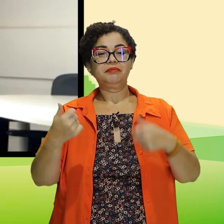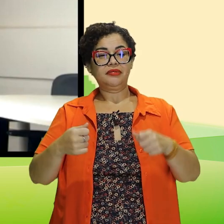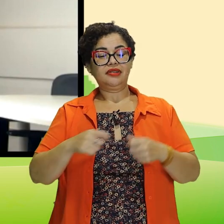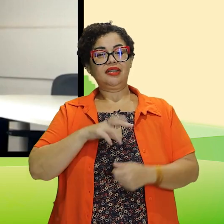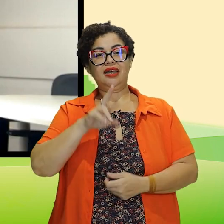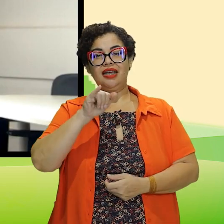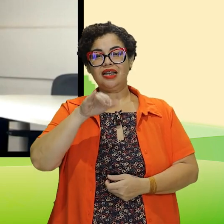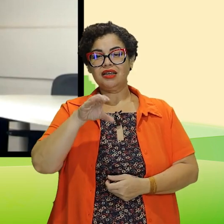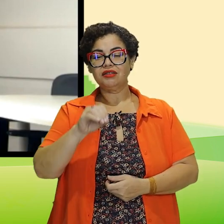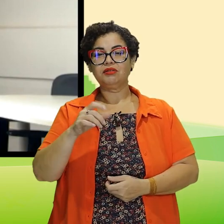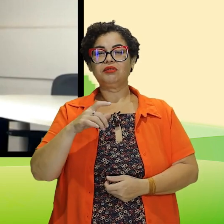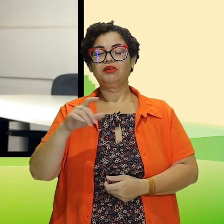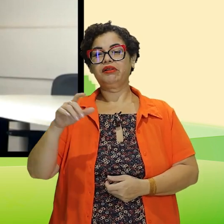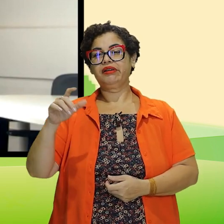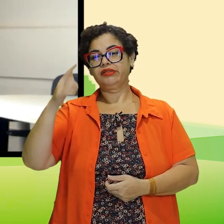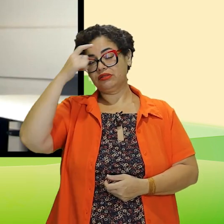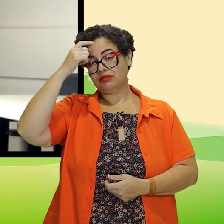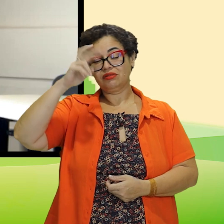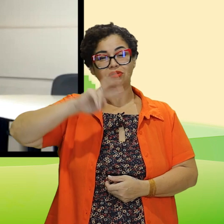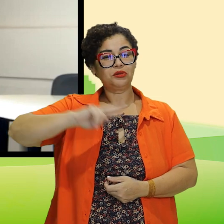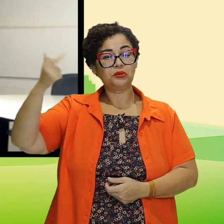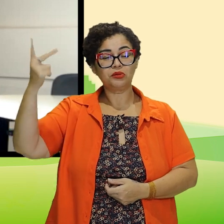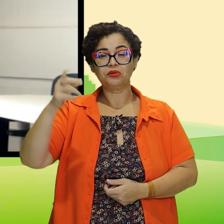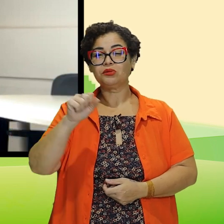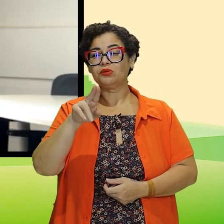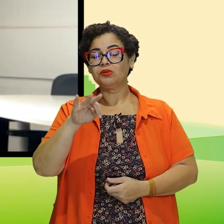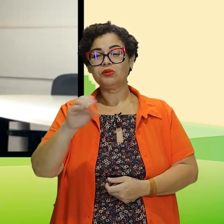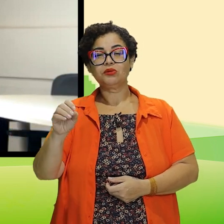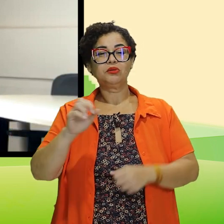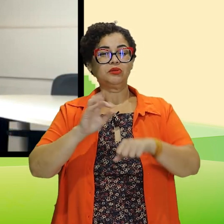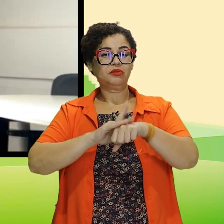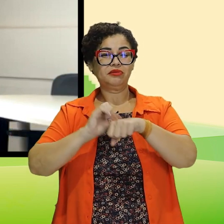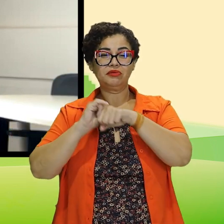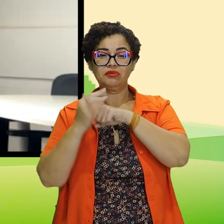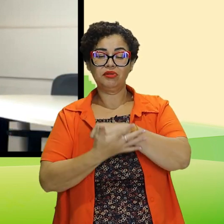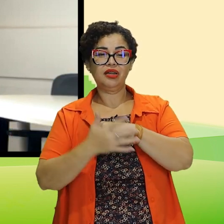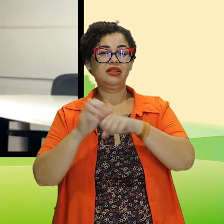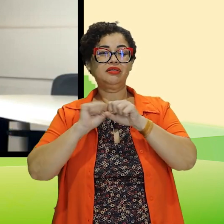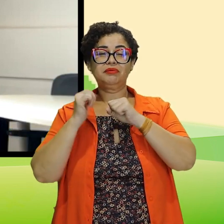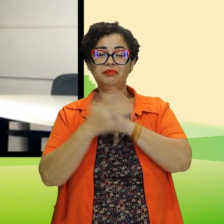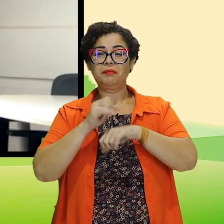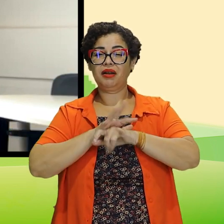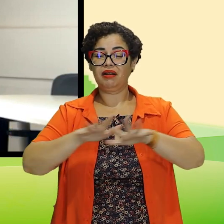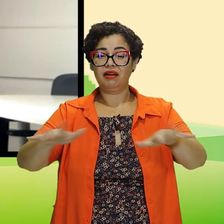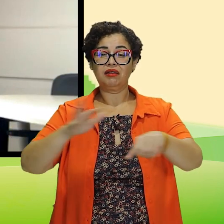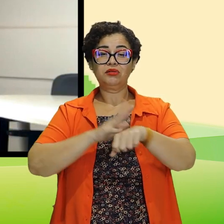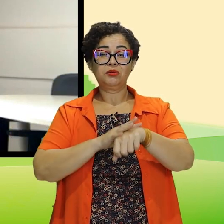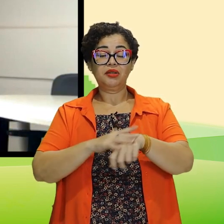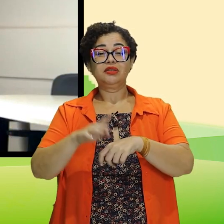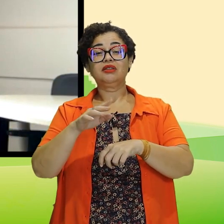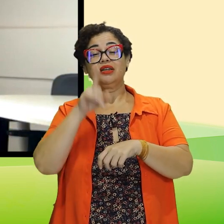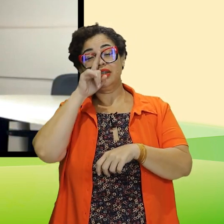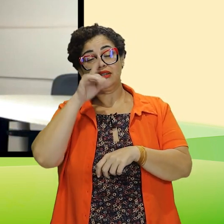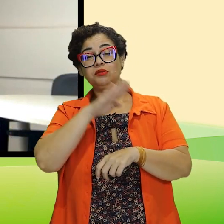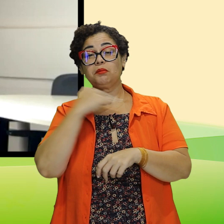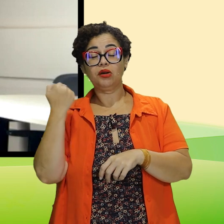de riscos de surtos, de doenças, de epidemias, de endemias, de pandemias, riscos de adoecimento e